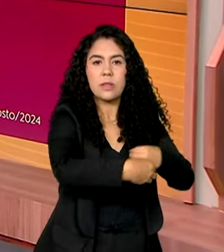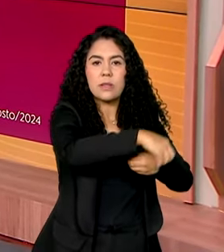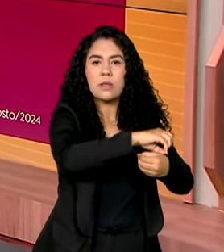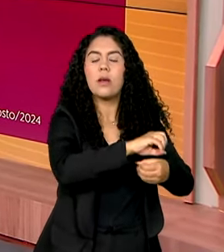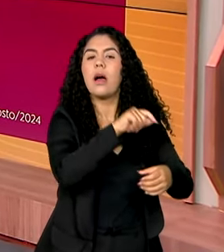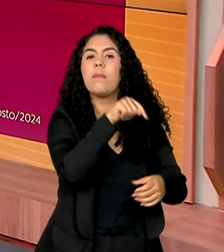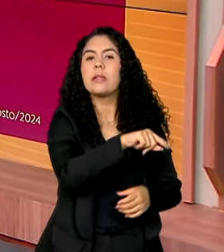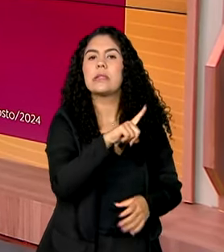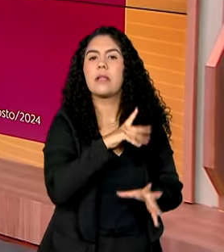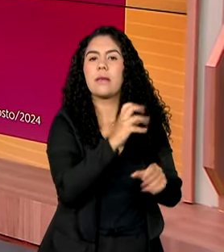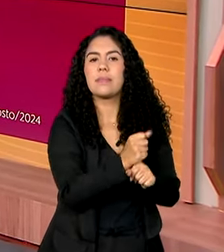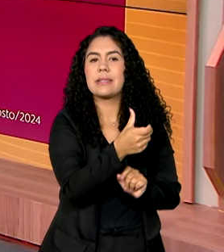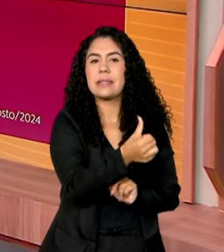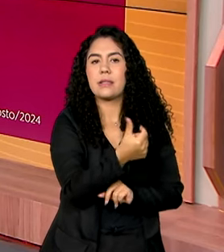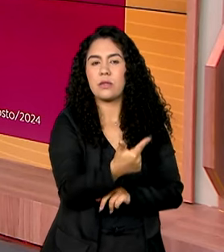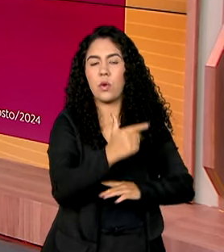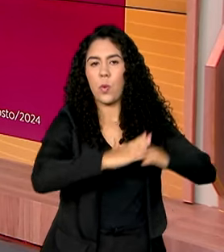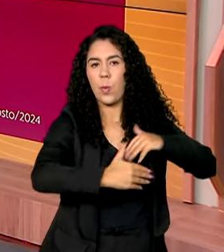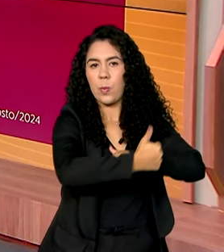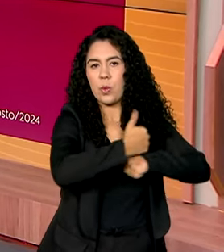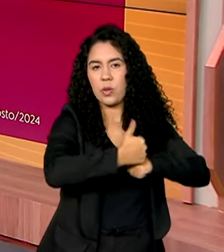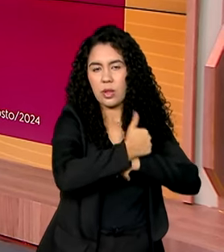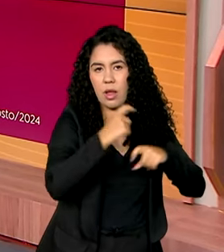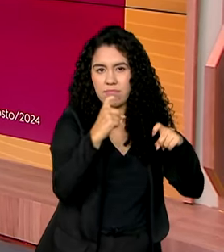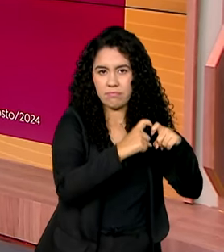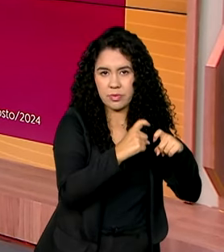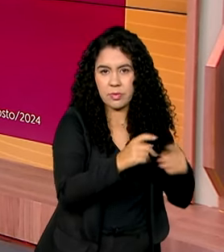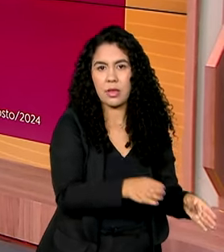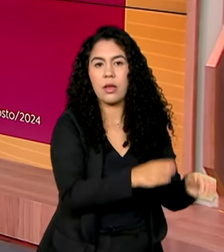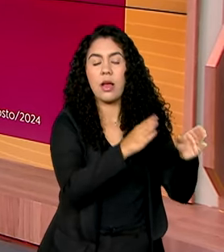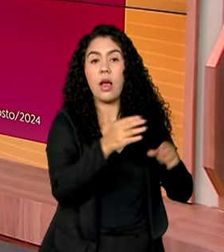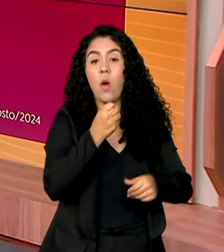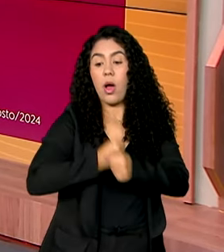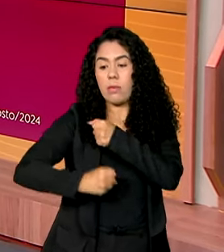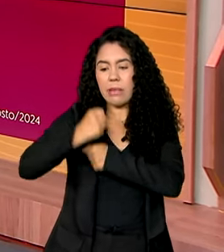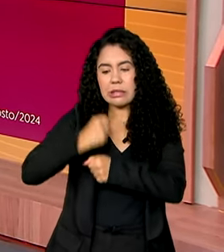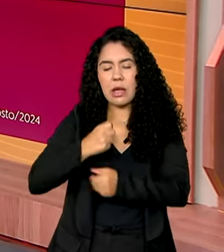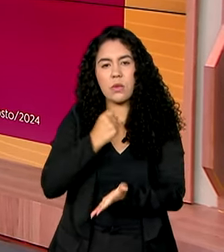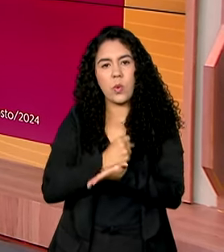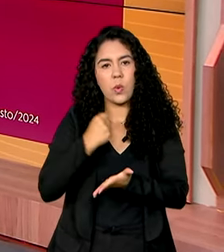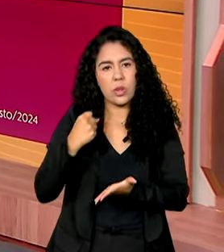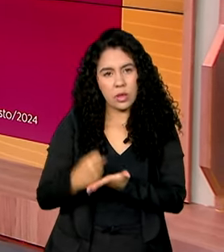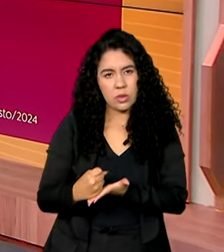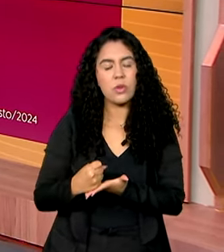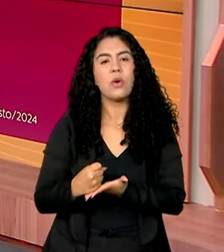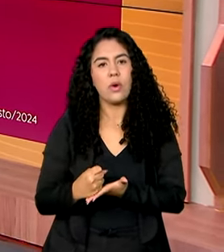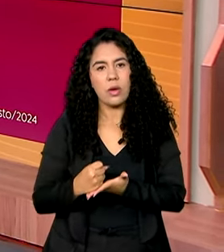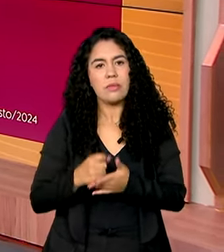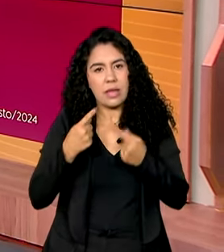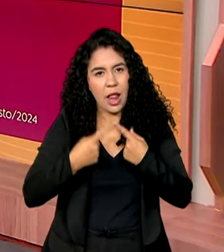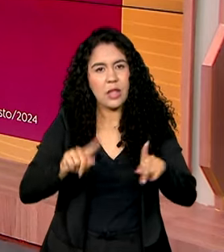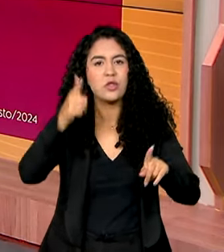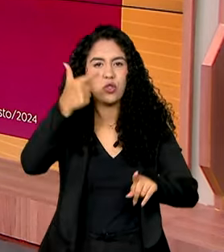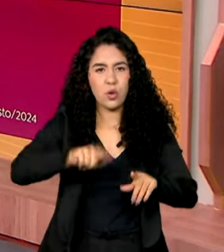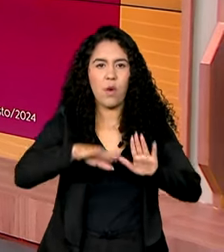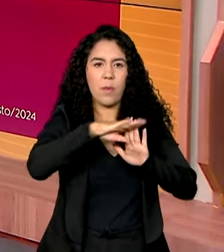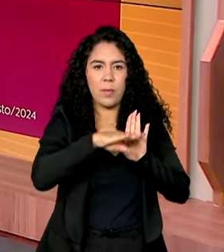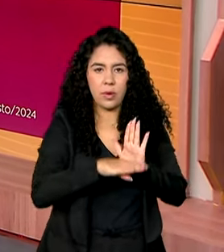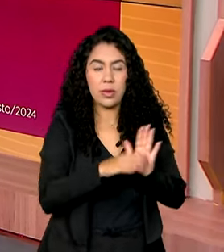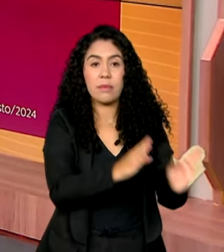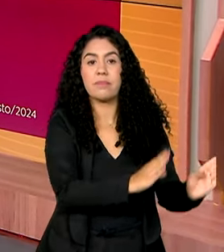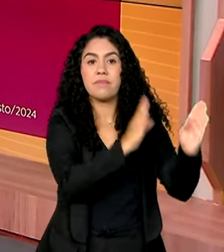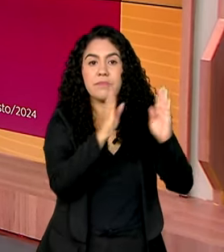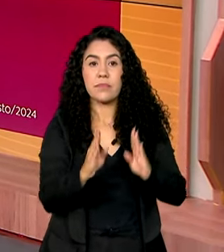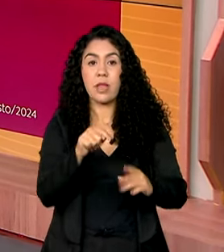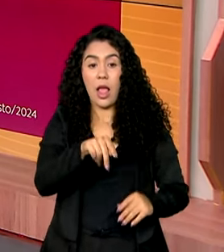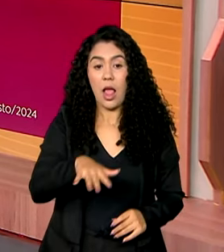Mais Médicos. 41 deles foram contratados a partir do ano passado, depois do relançamento do programa. Já na área